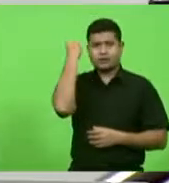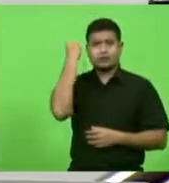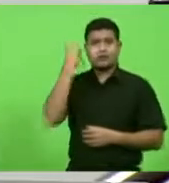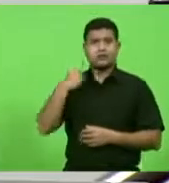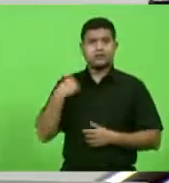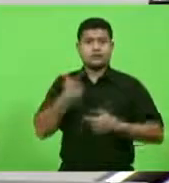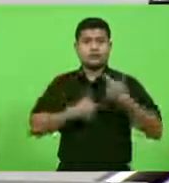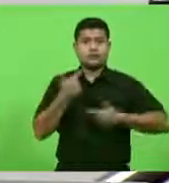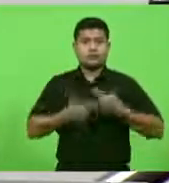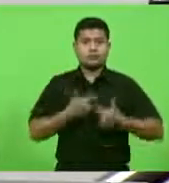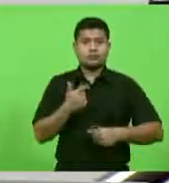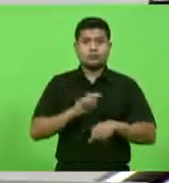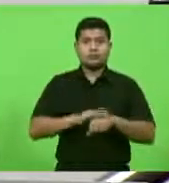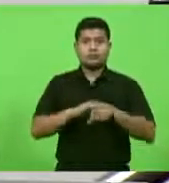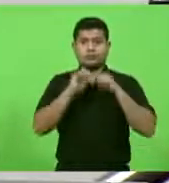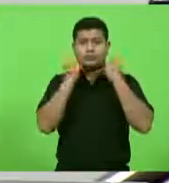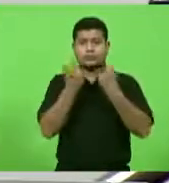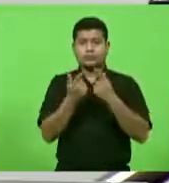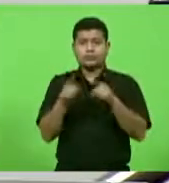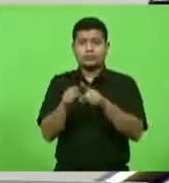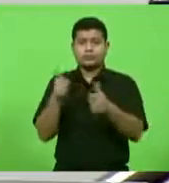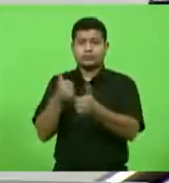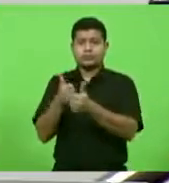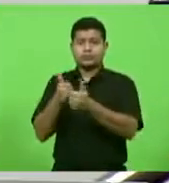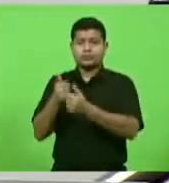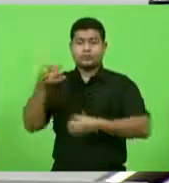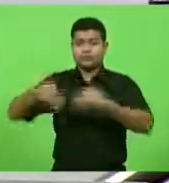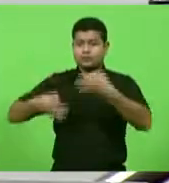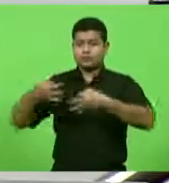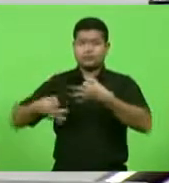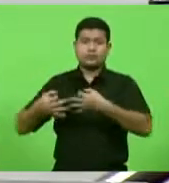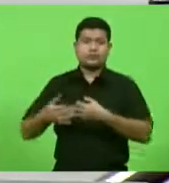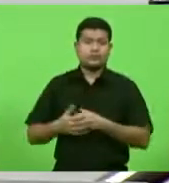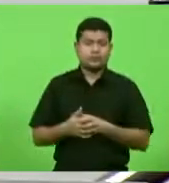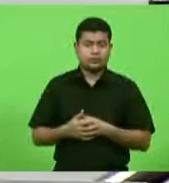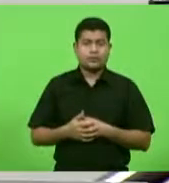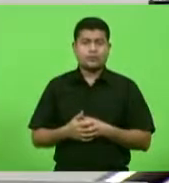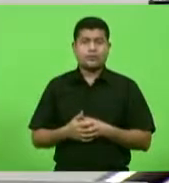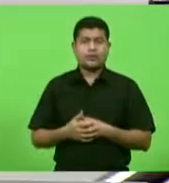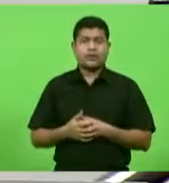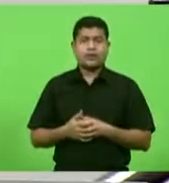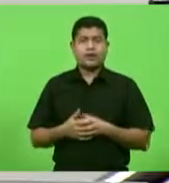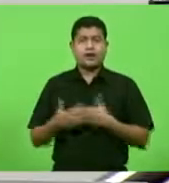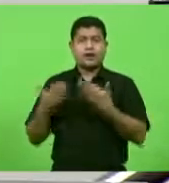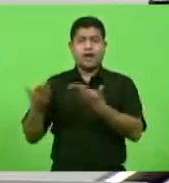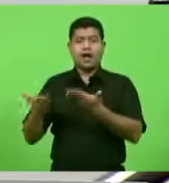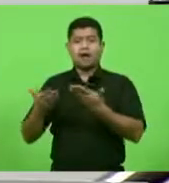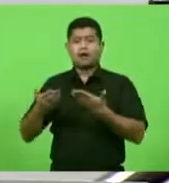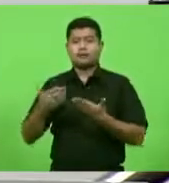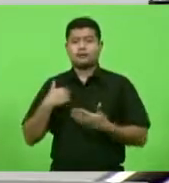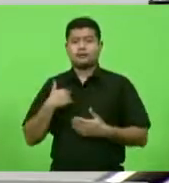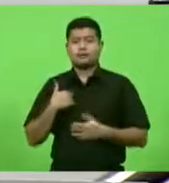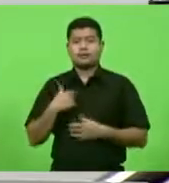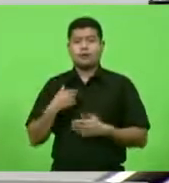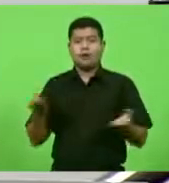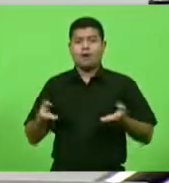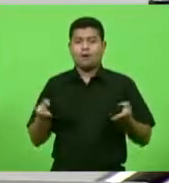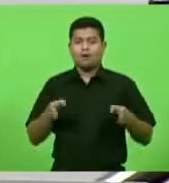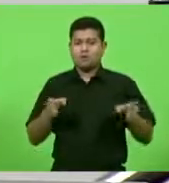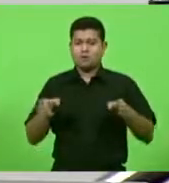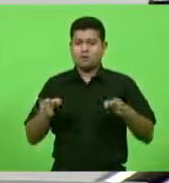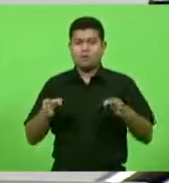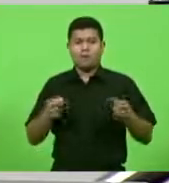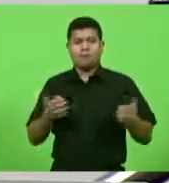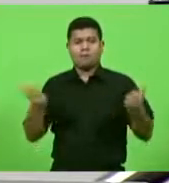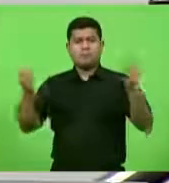e pelo tribunal de julgamento quanto ao argumento de que atravessamos o pior momento da pandemia